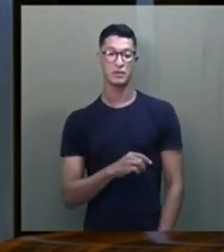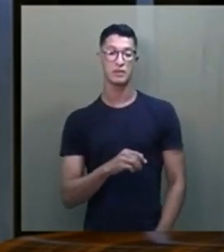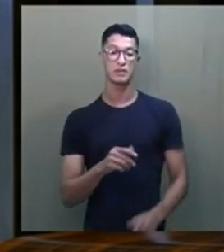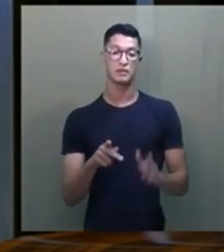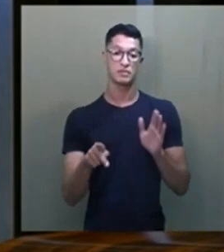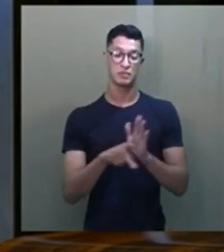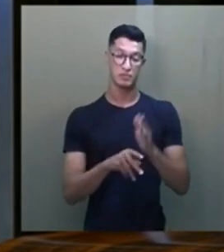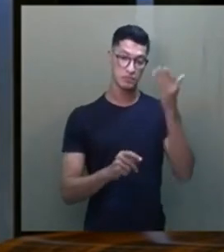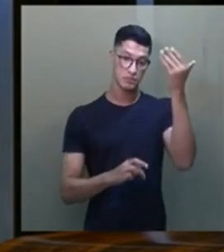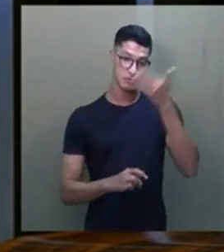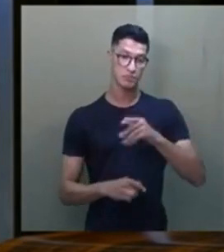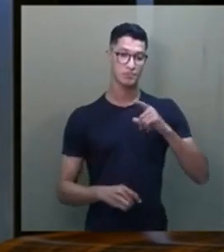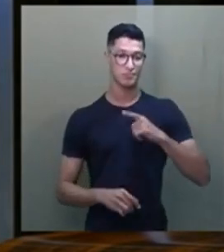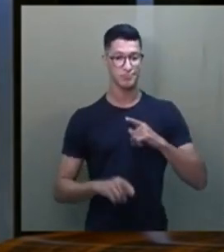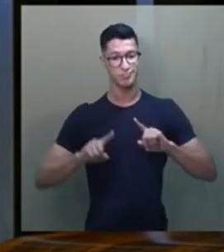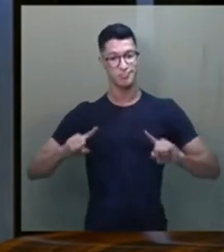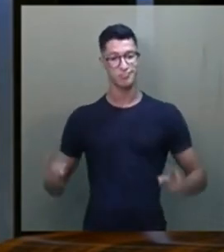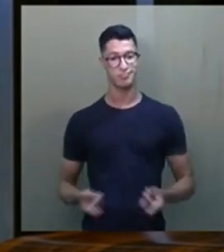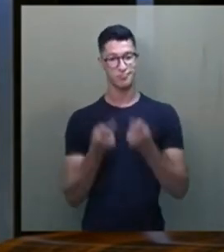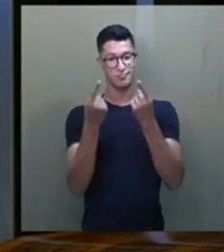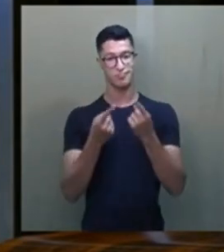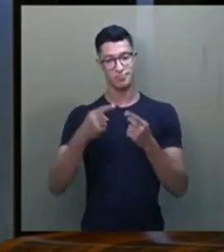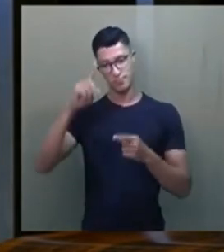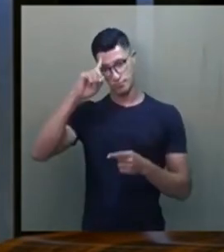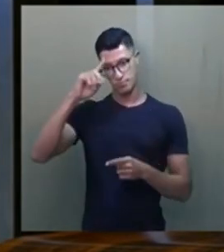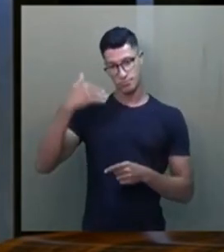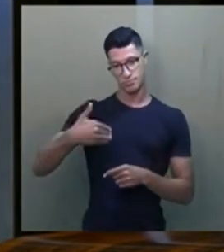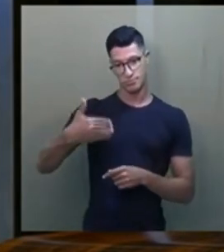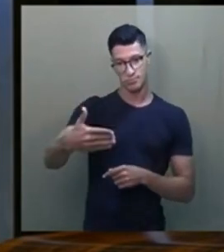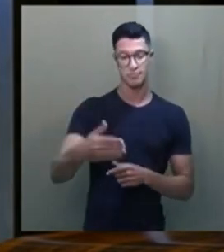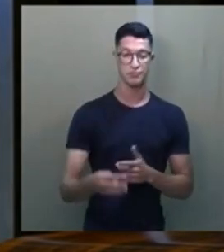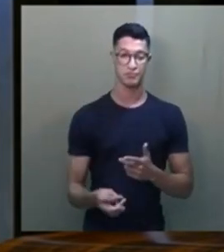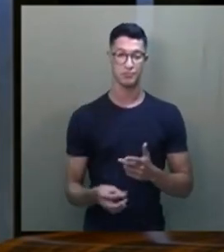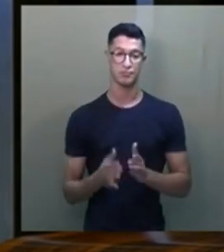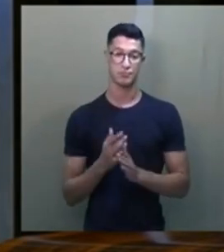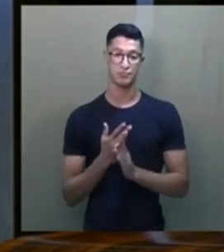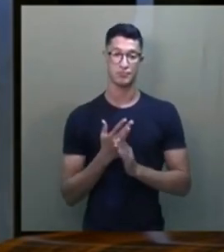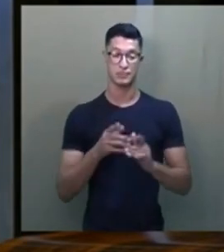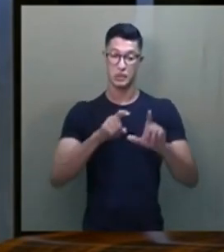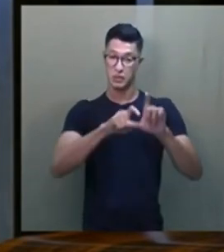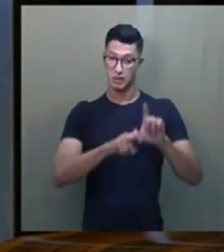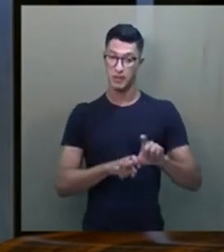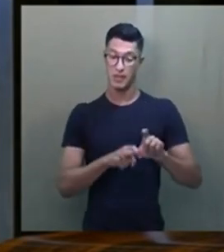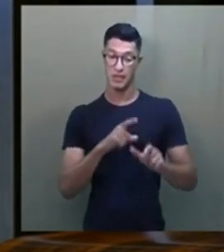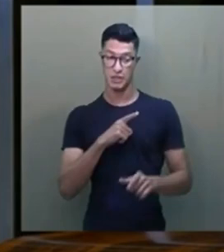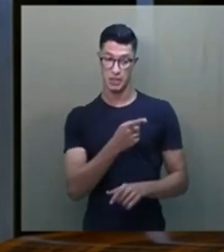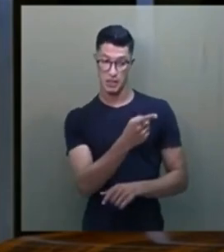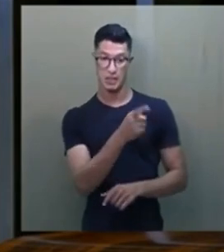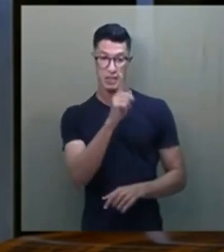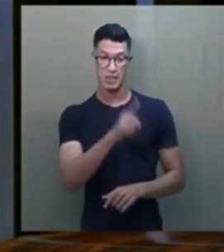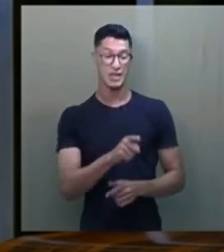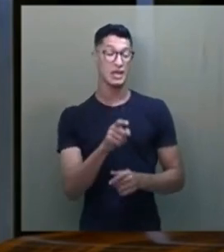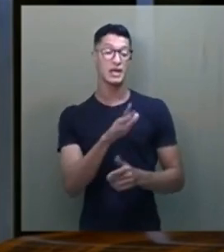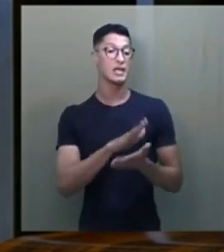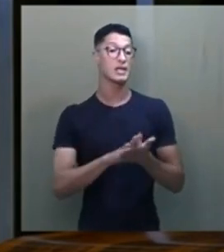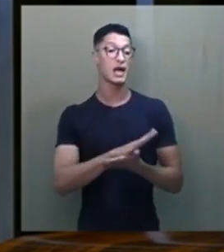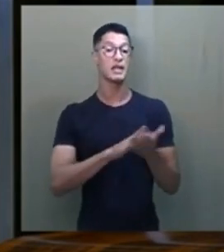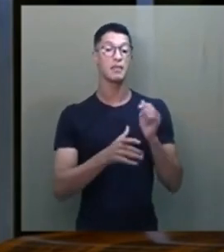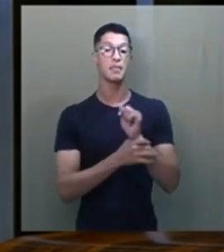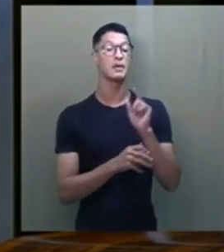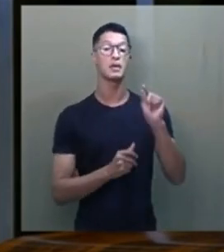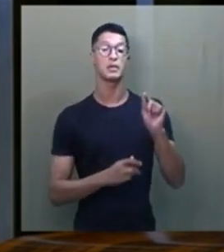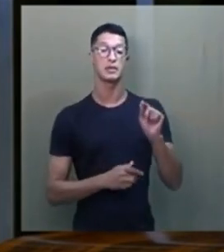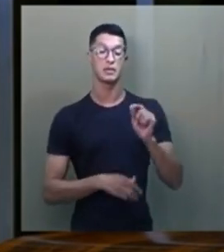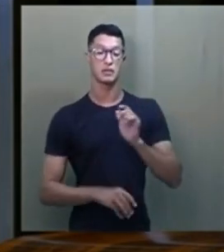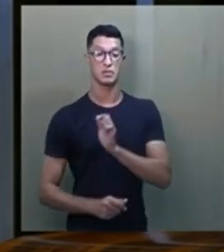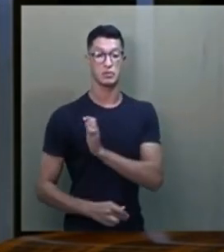as provas e desafios do cotidiano. O dependente químico é nada menos que